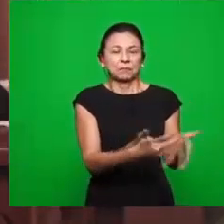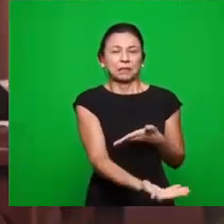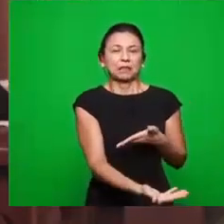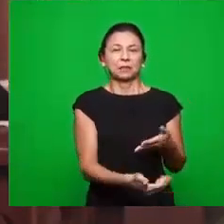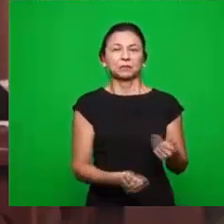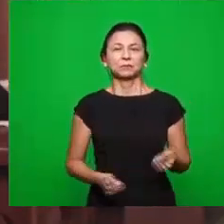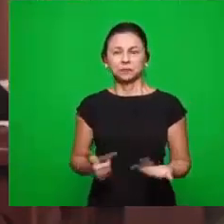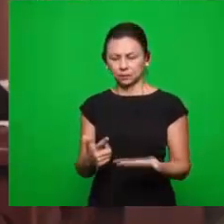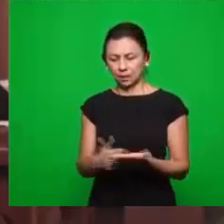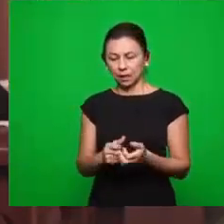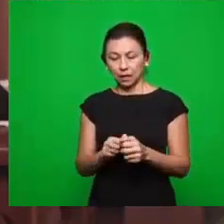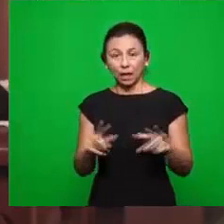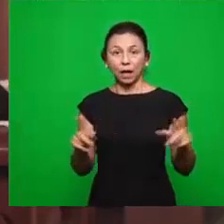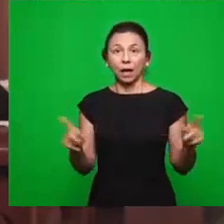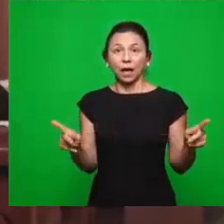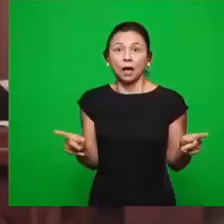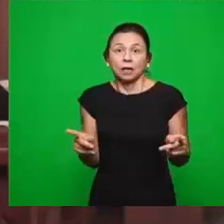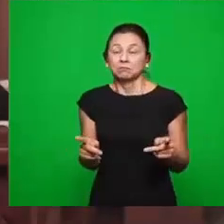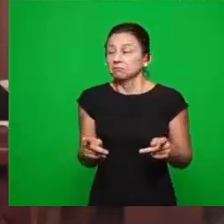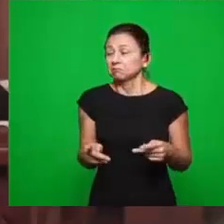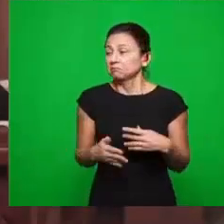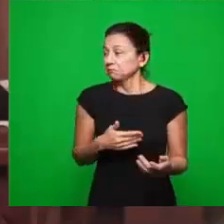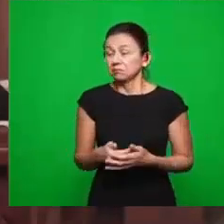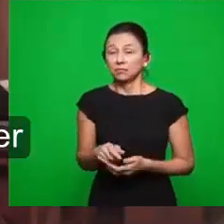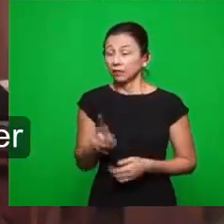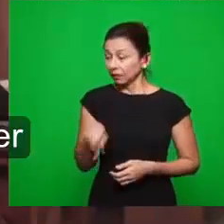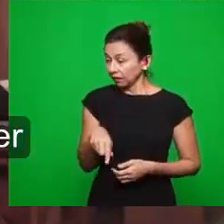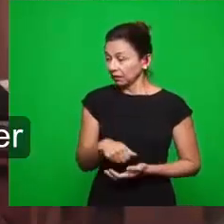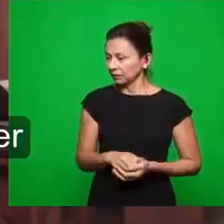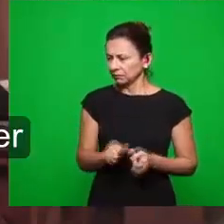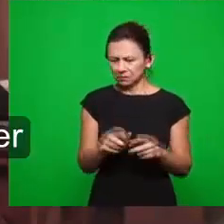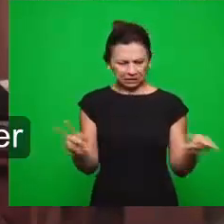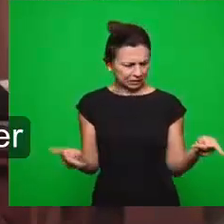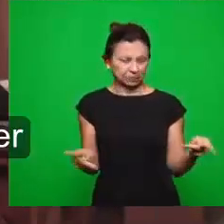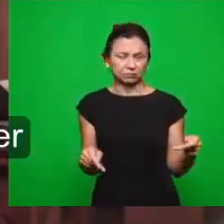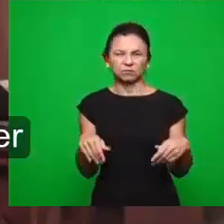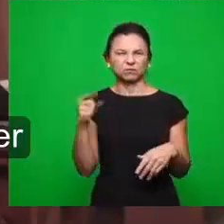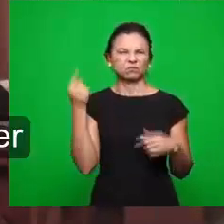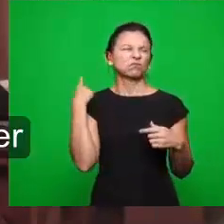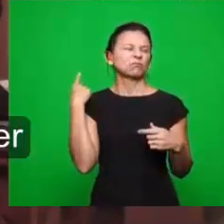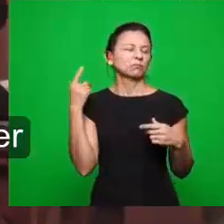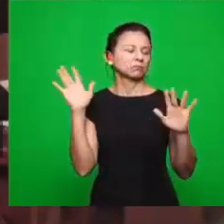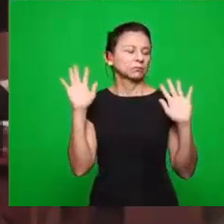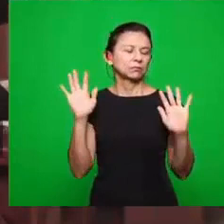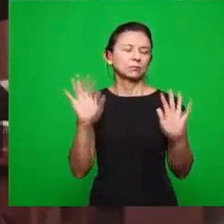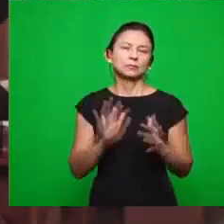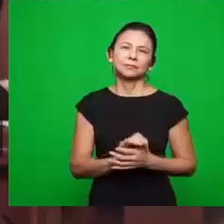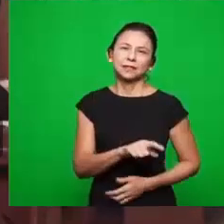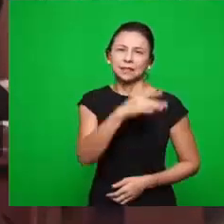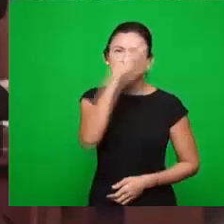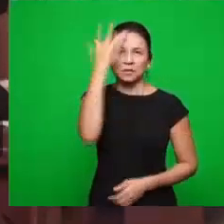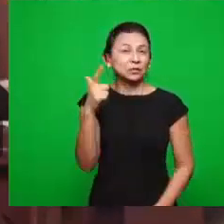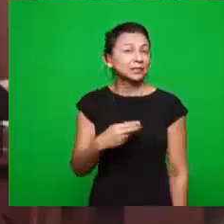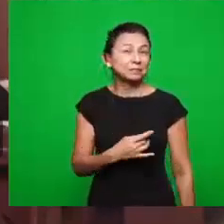fala no livro do Apocalipse, daí uns dias ninguém vai mais estar preocupado. Ninguém vai mais ter medo de nada. Porque o homem não tem mais medo de